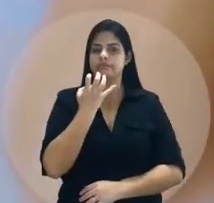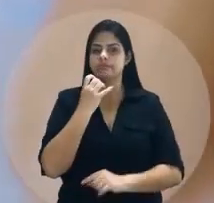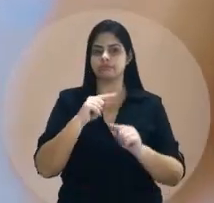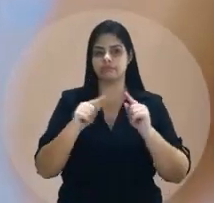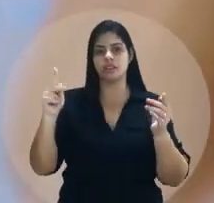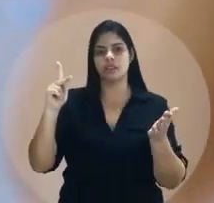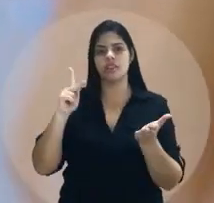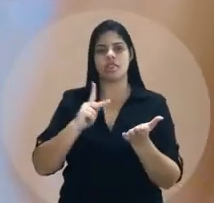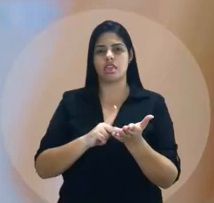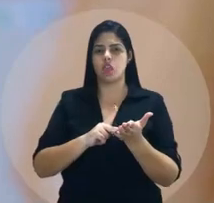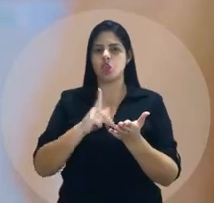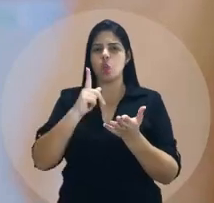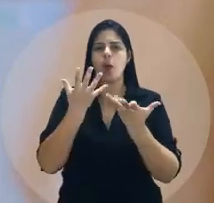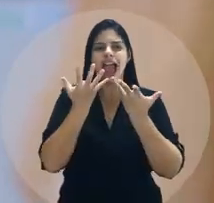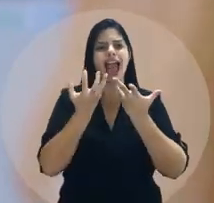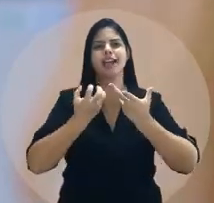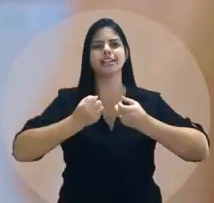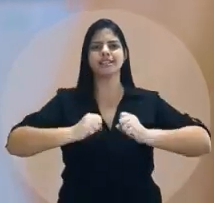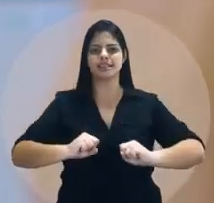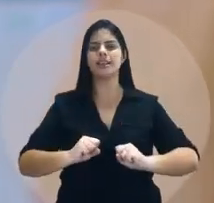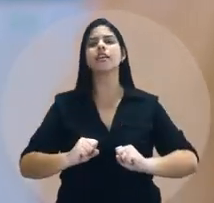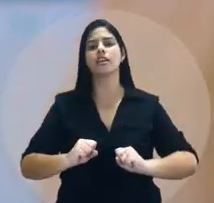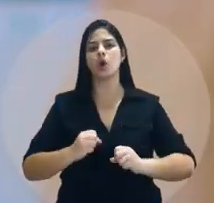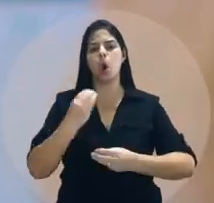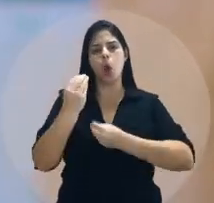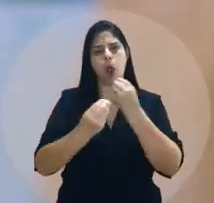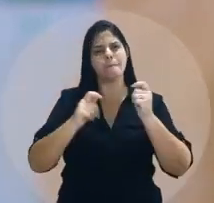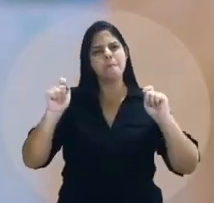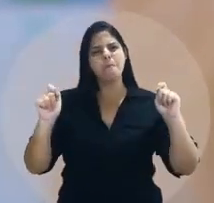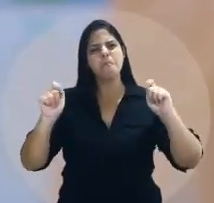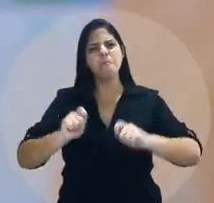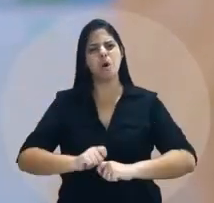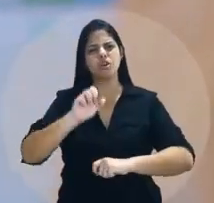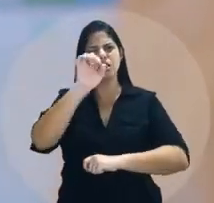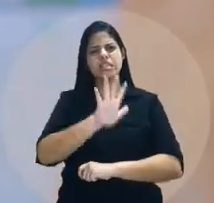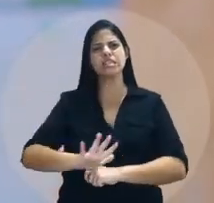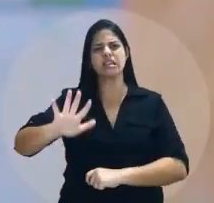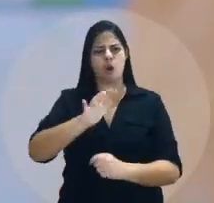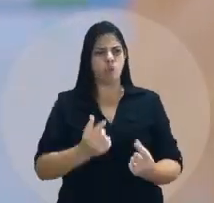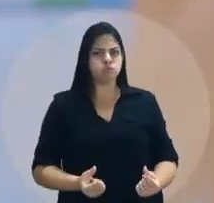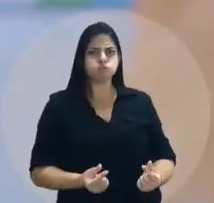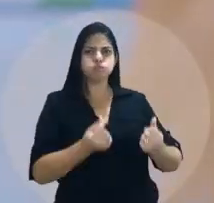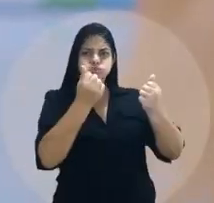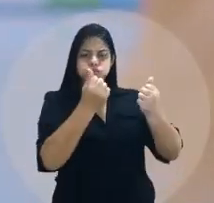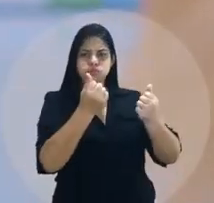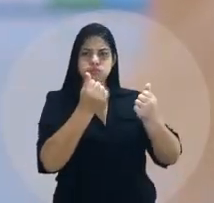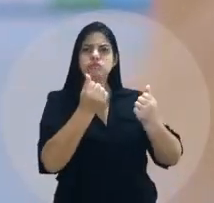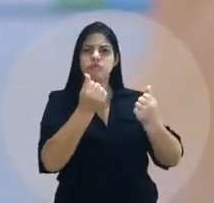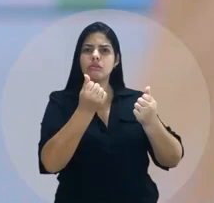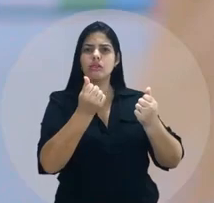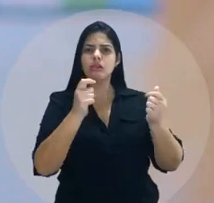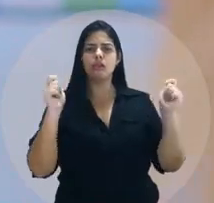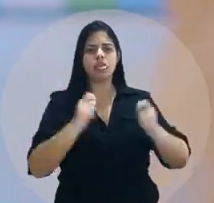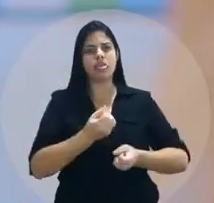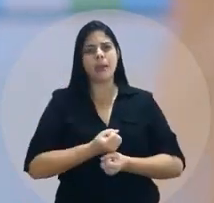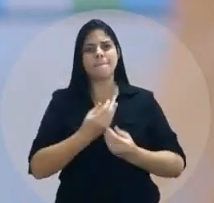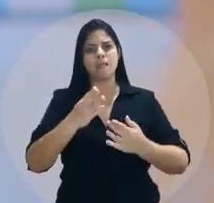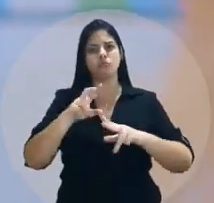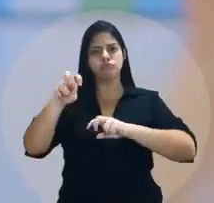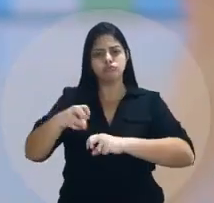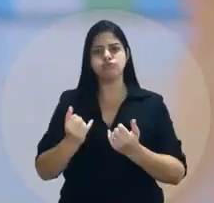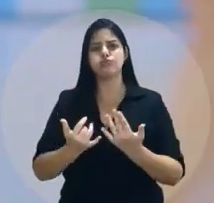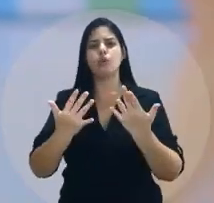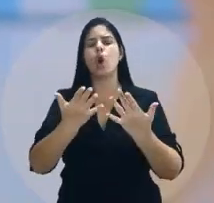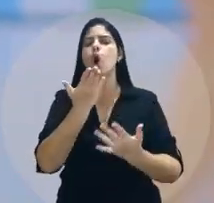Na verdade, é inadmissível. Como que pode um Estado rico como o nosso, que produz